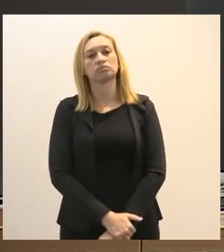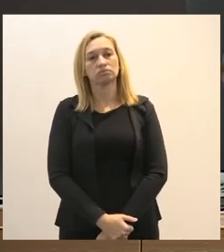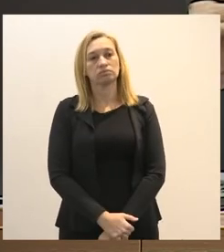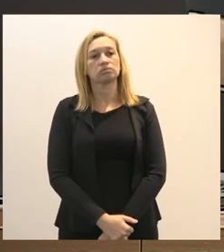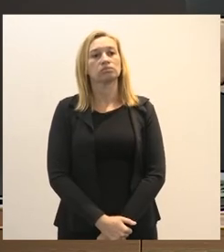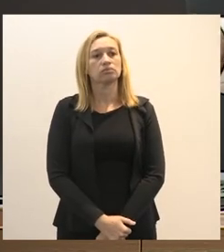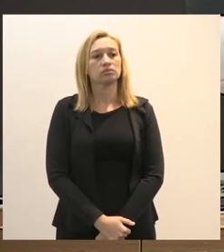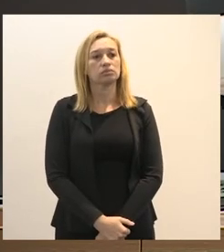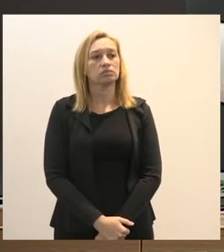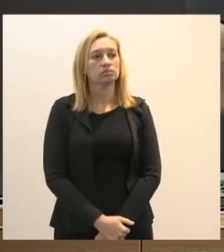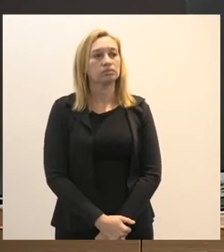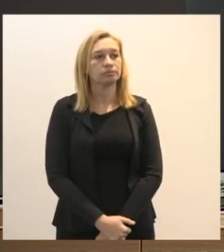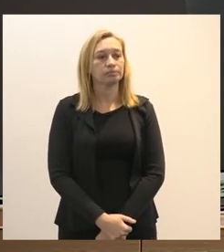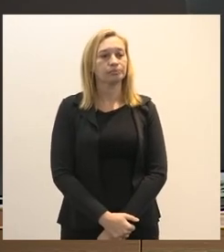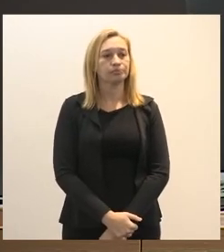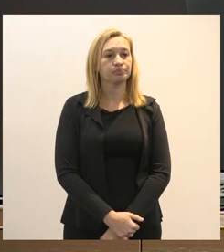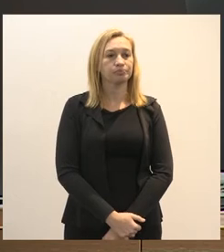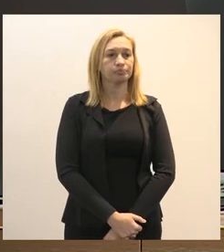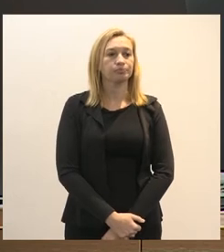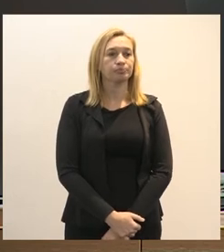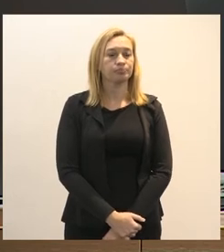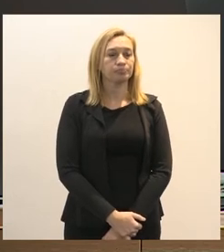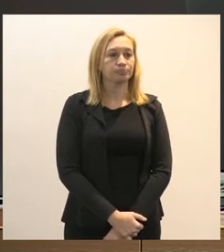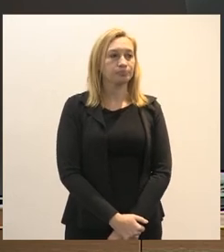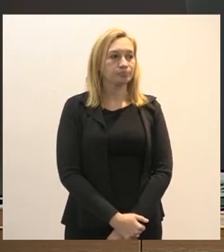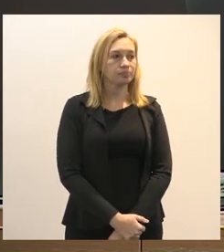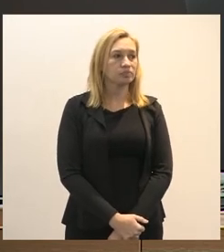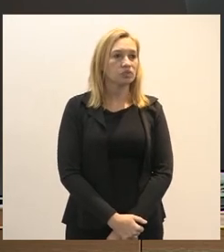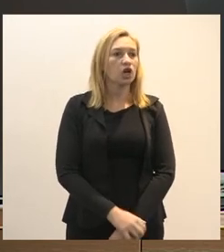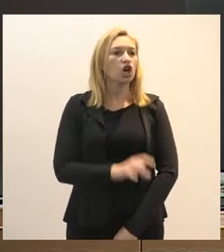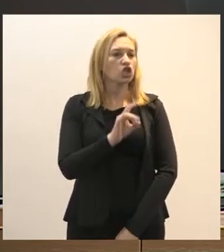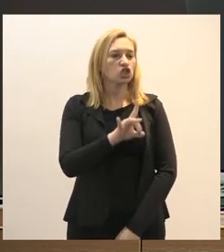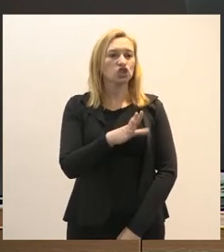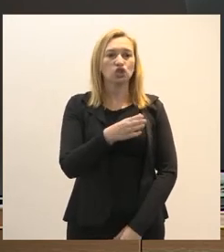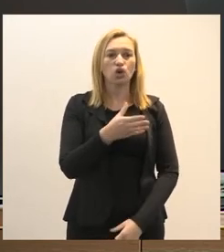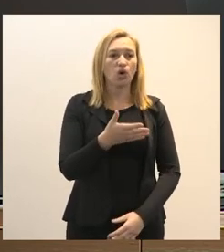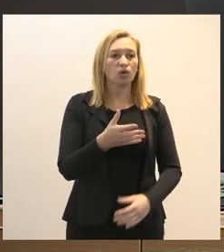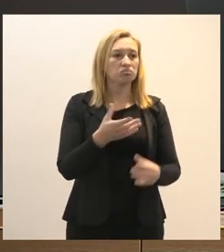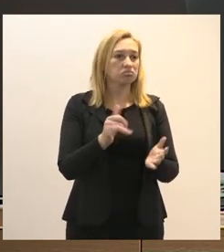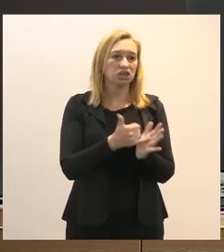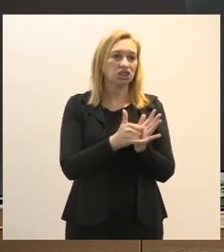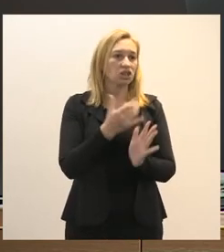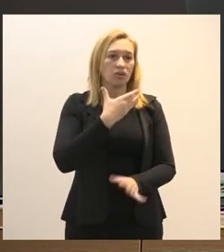e esse aqui do iPhone tem o que está só iPhone não tem o nome